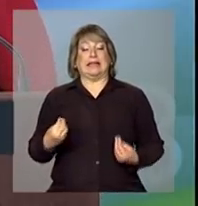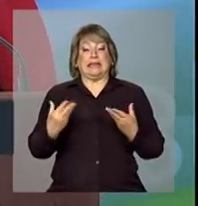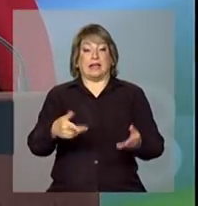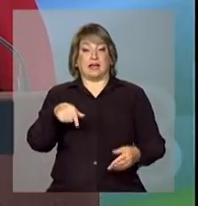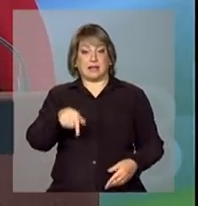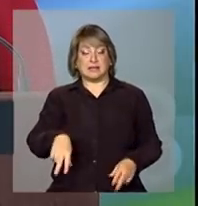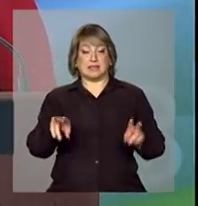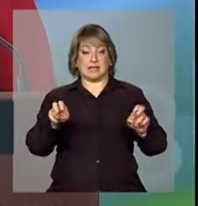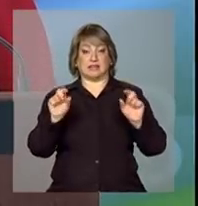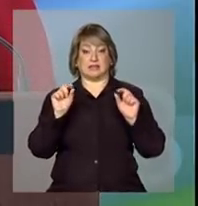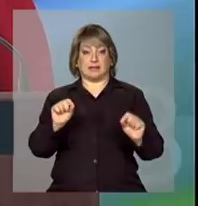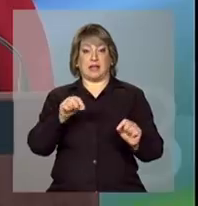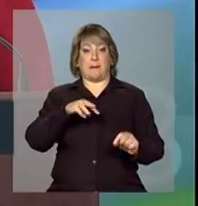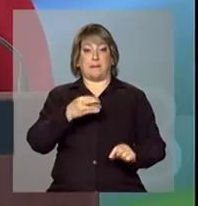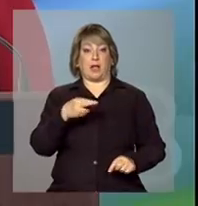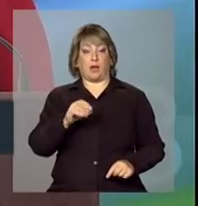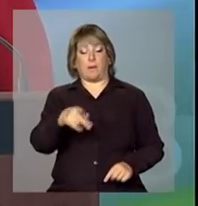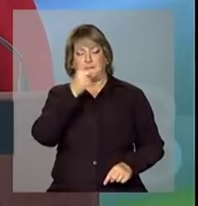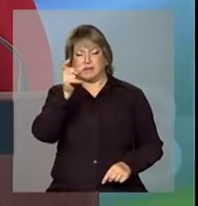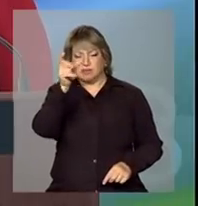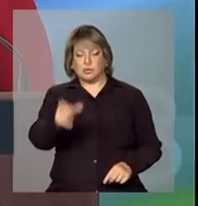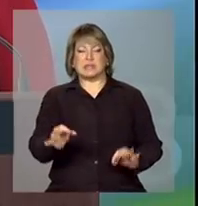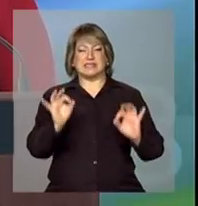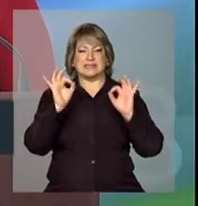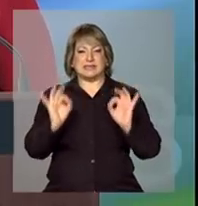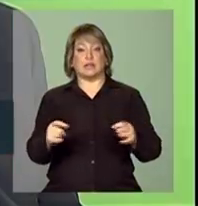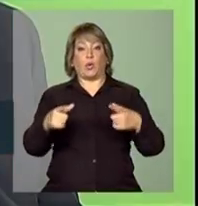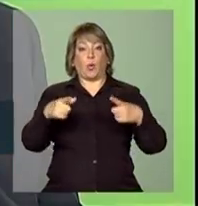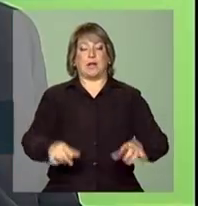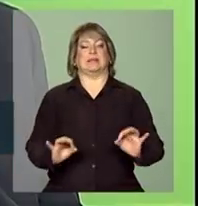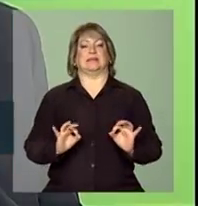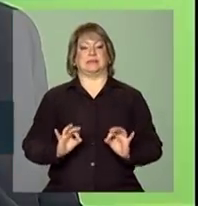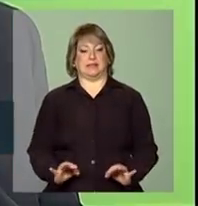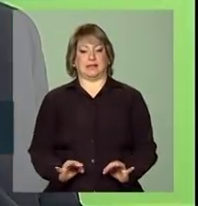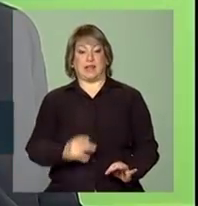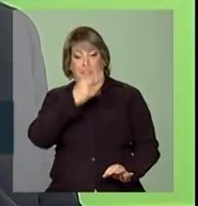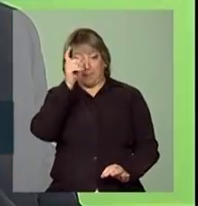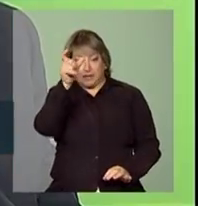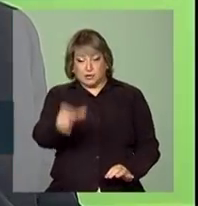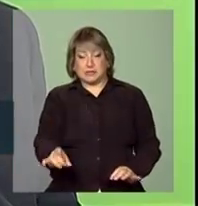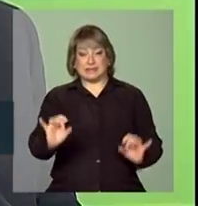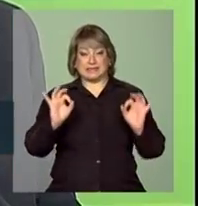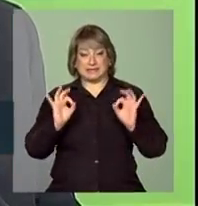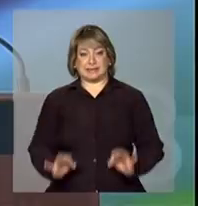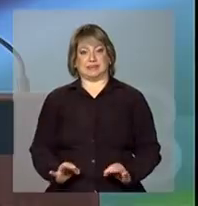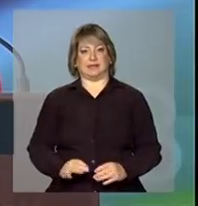a pessoa certa para o lugar certo. E a pessoa certa,